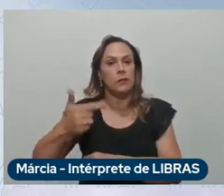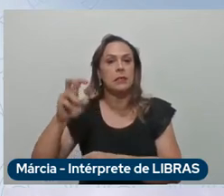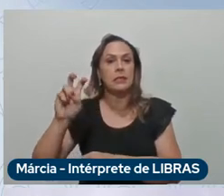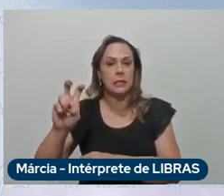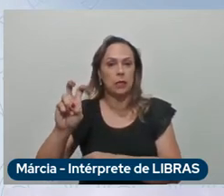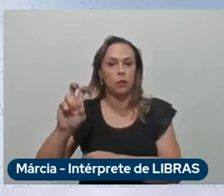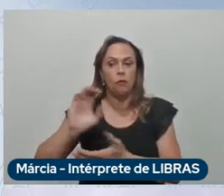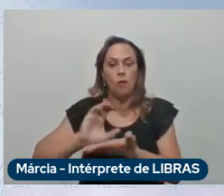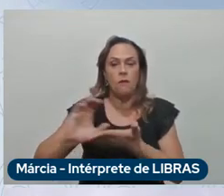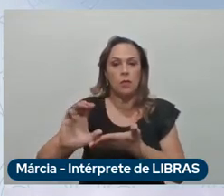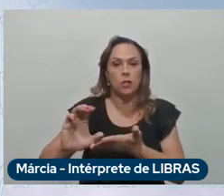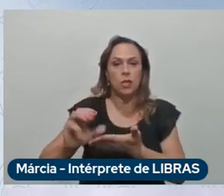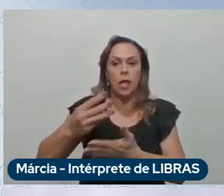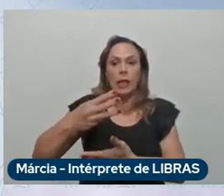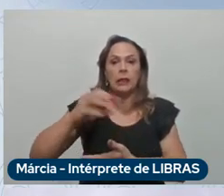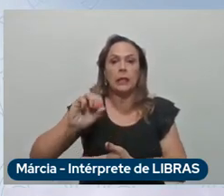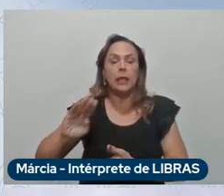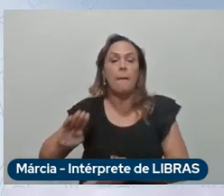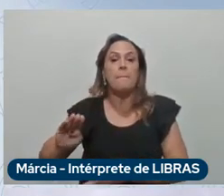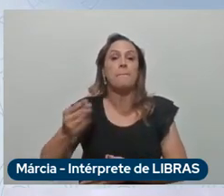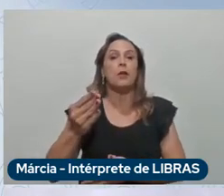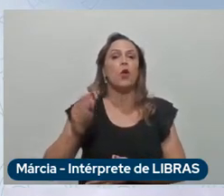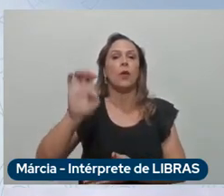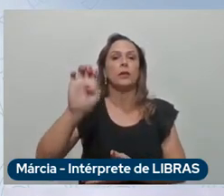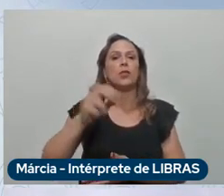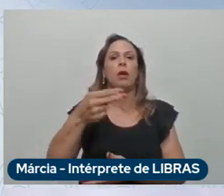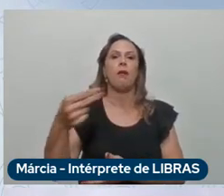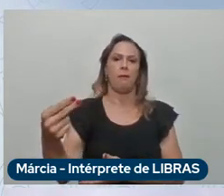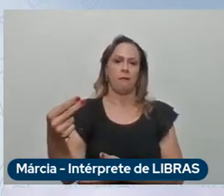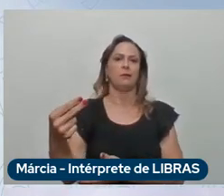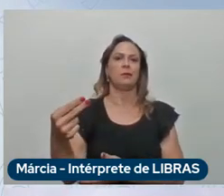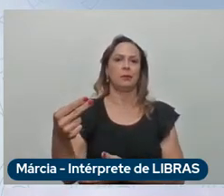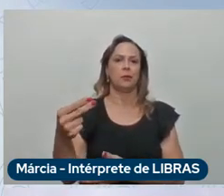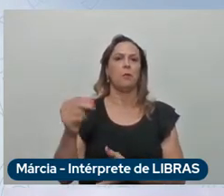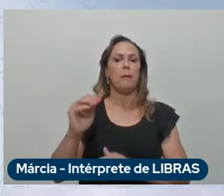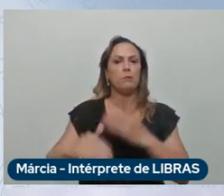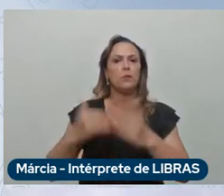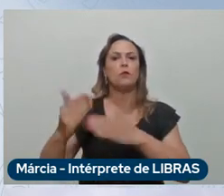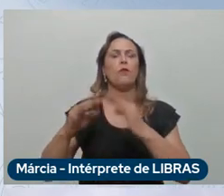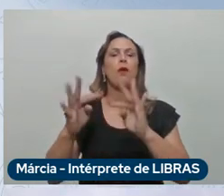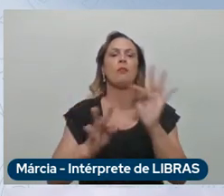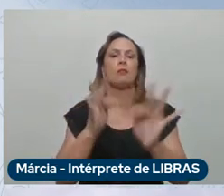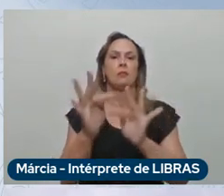isso para desenvolver tecnologias de motopropulsão elétrica